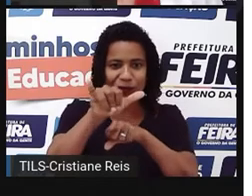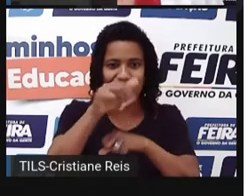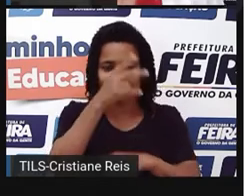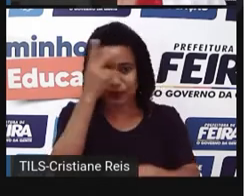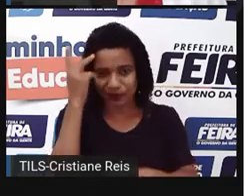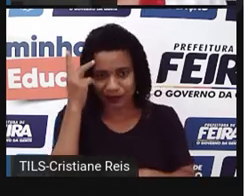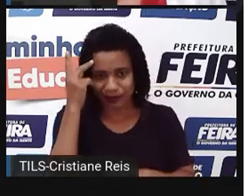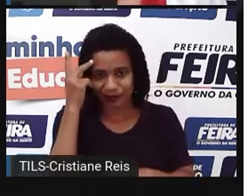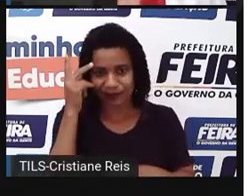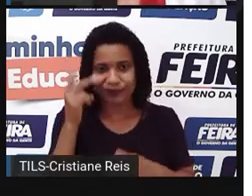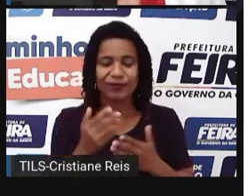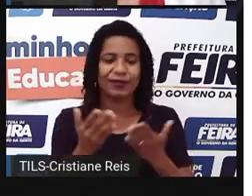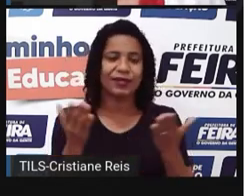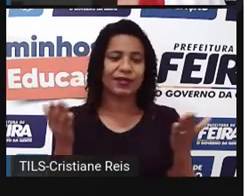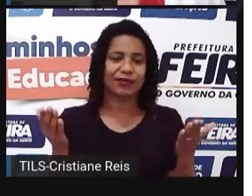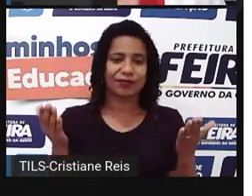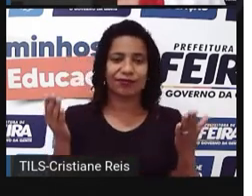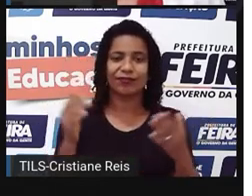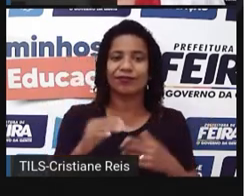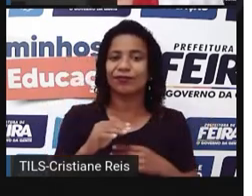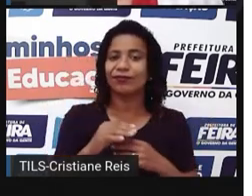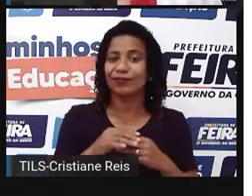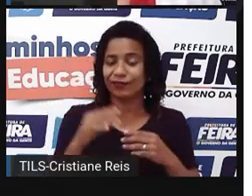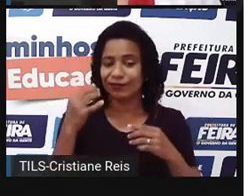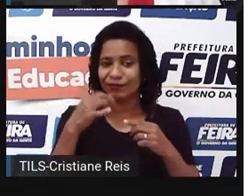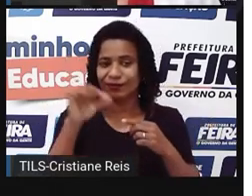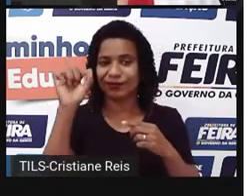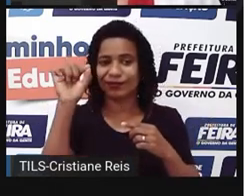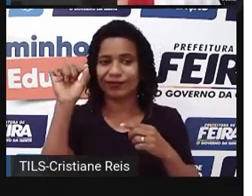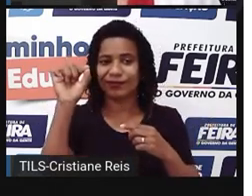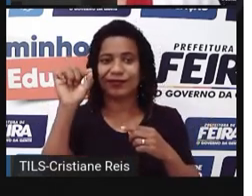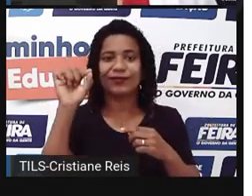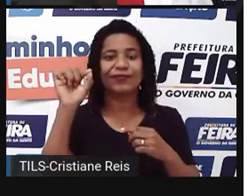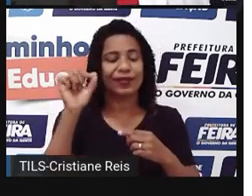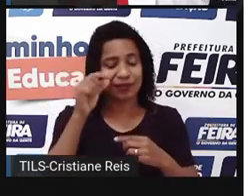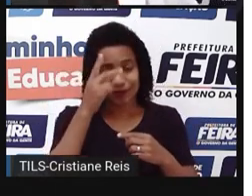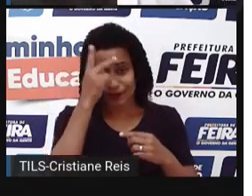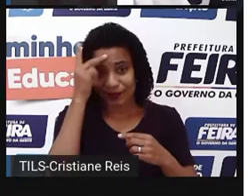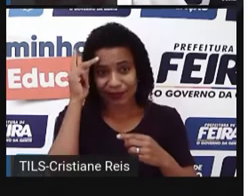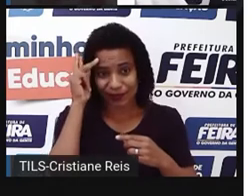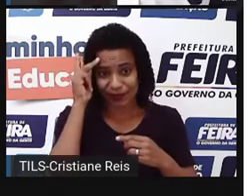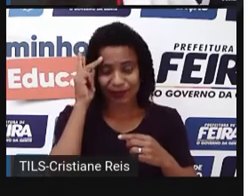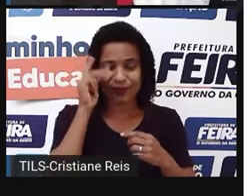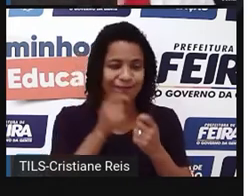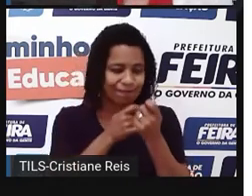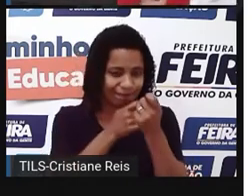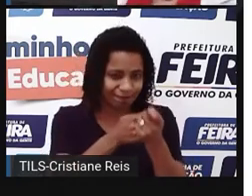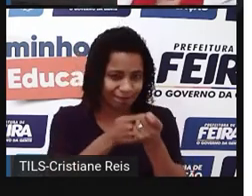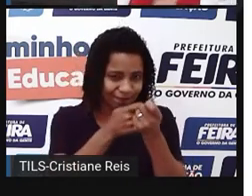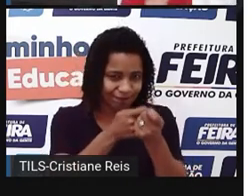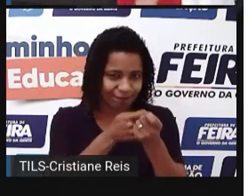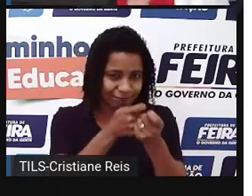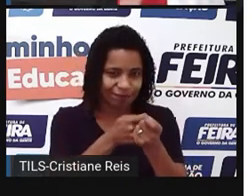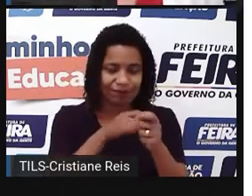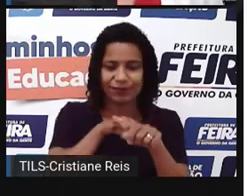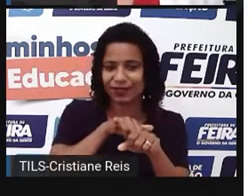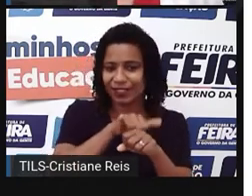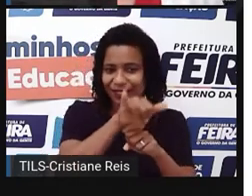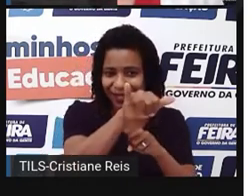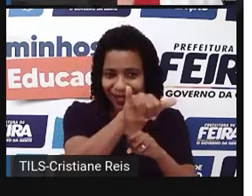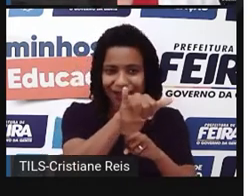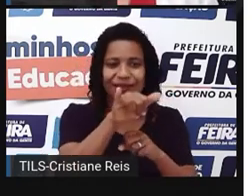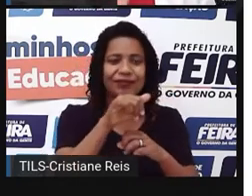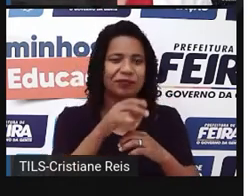Então, a nossa alternativa correta é o phishing, né? Que é, na verdade, uma tentativa de enganar, de